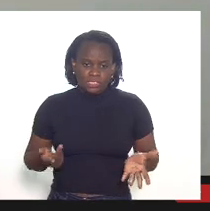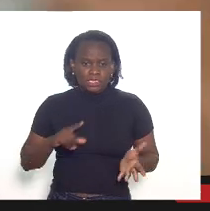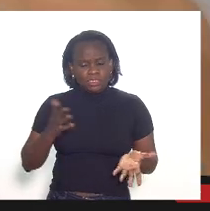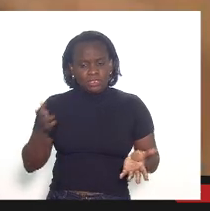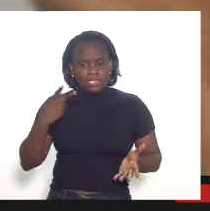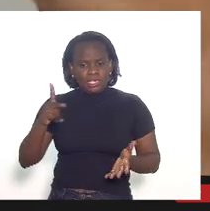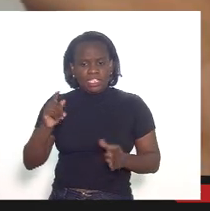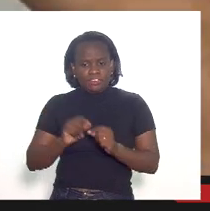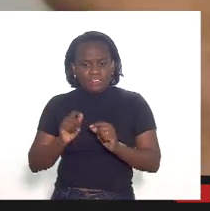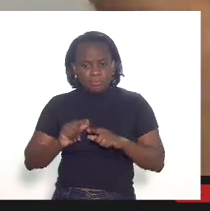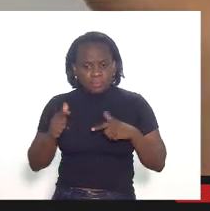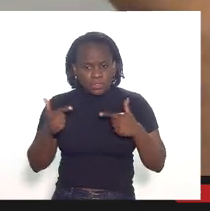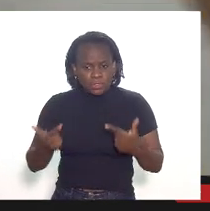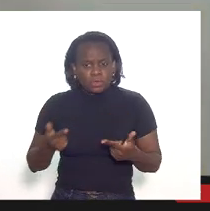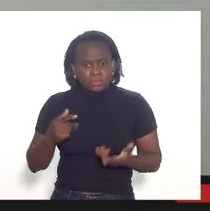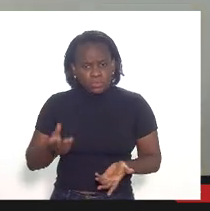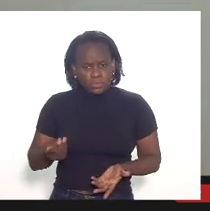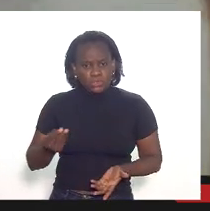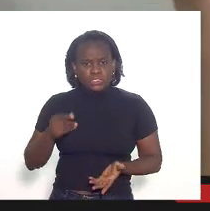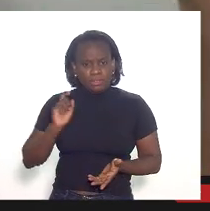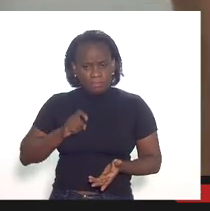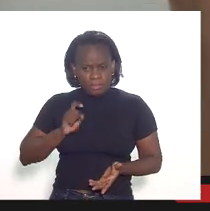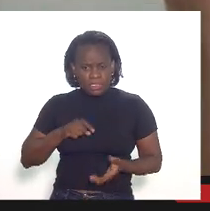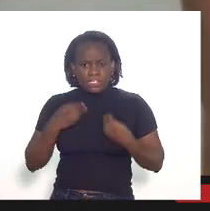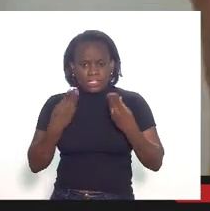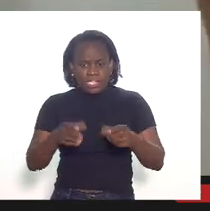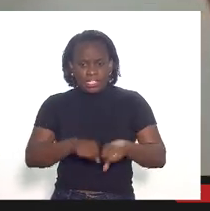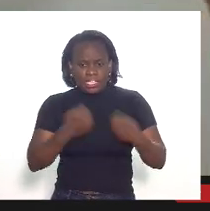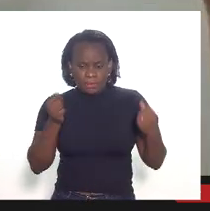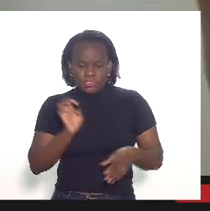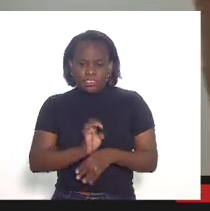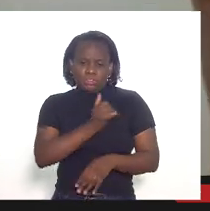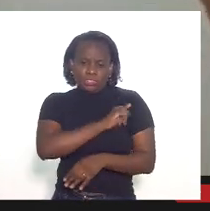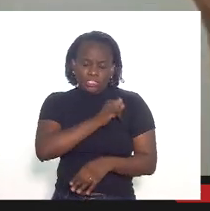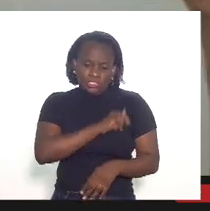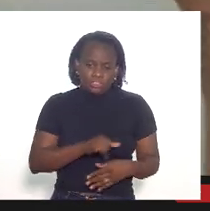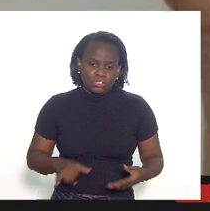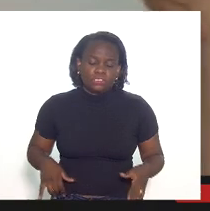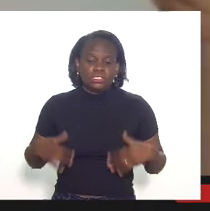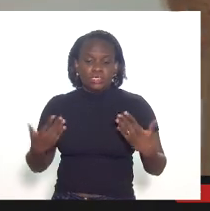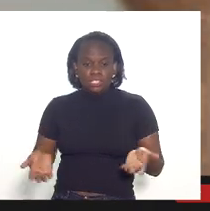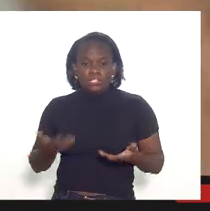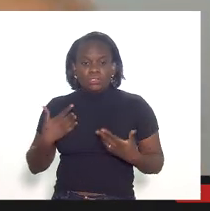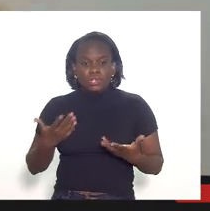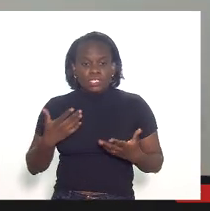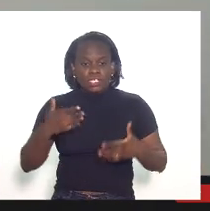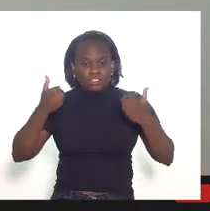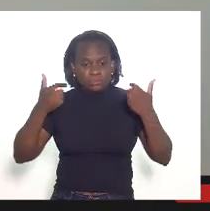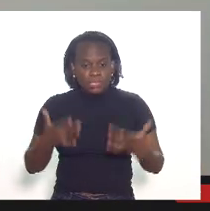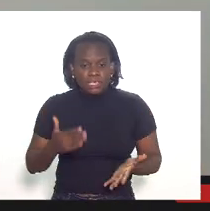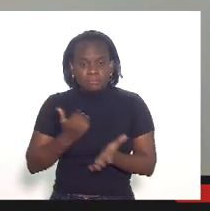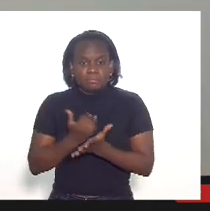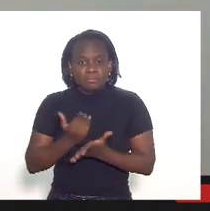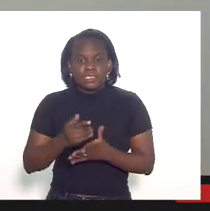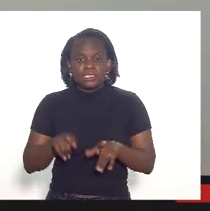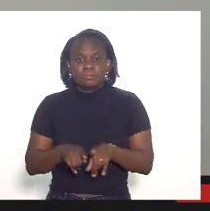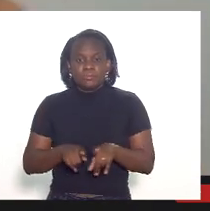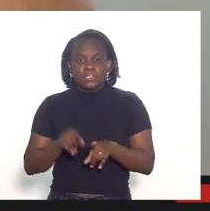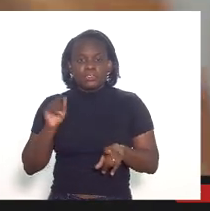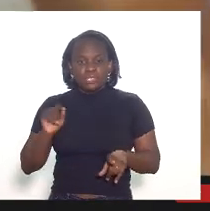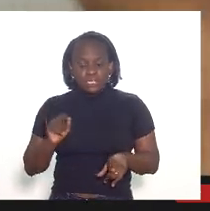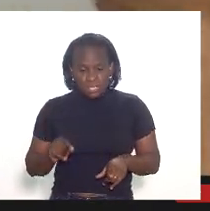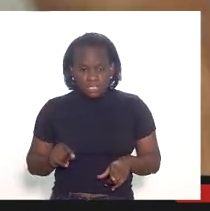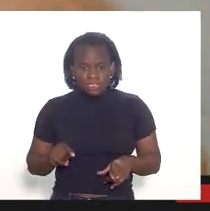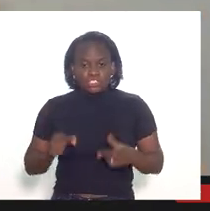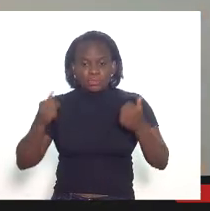atitude que aparentemente para mim é extremamente lesiva ao estado do Rio de Janeiro e aí senhoras deputadas eu quero ser enfático aqui também a